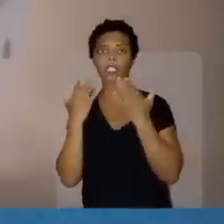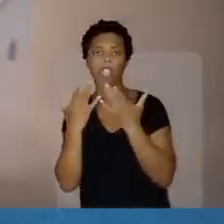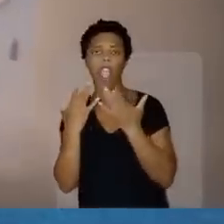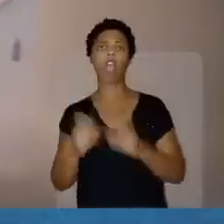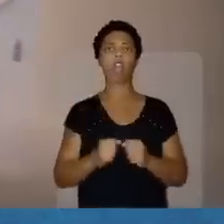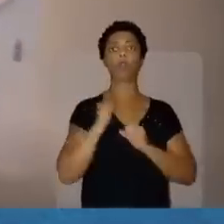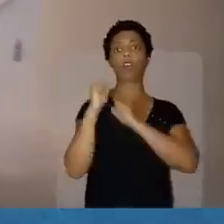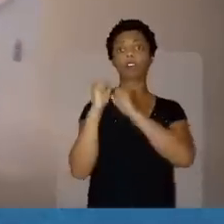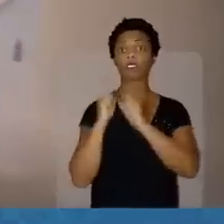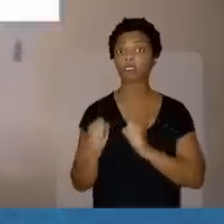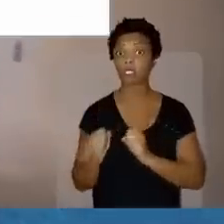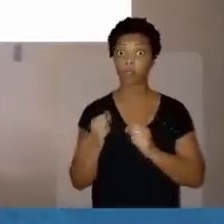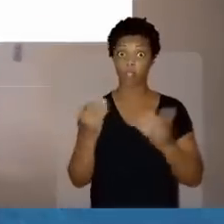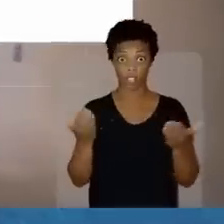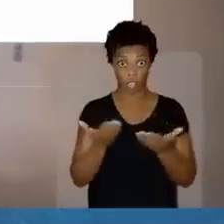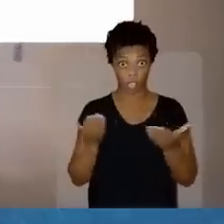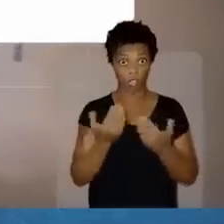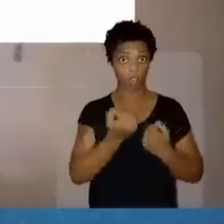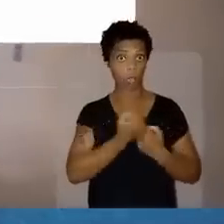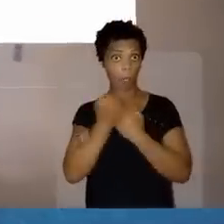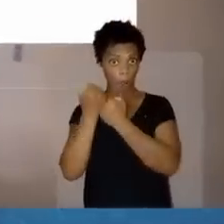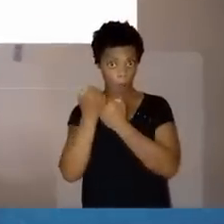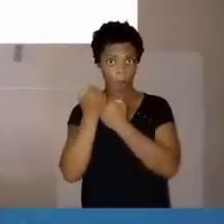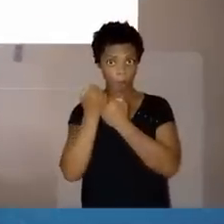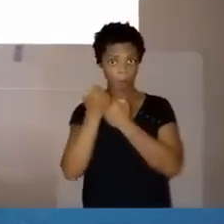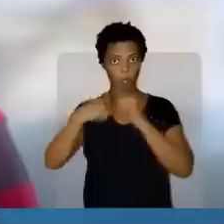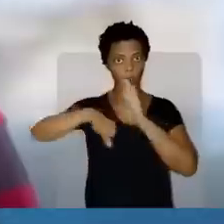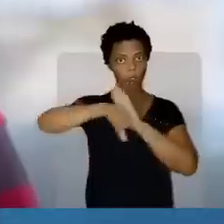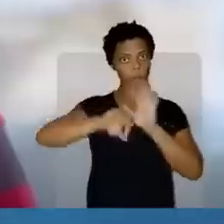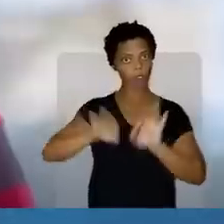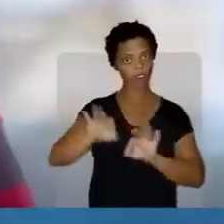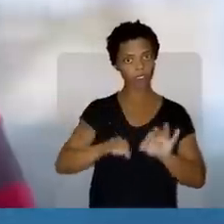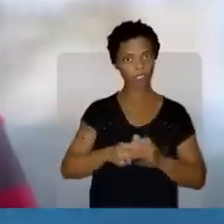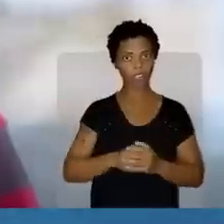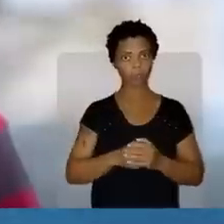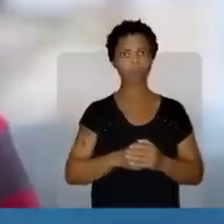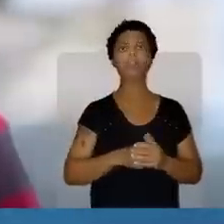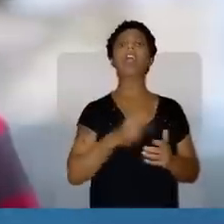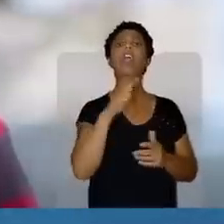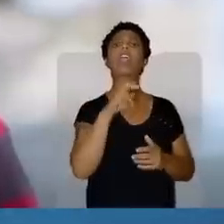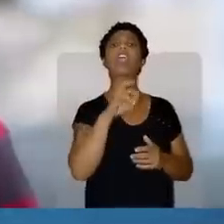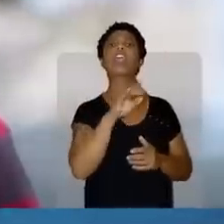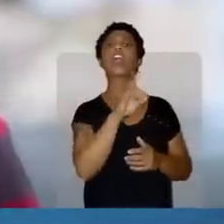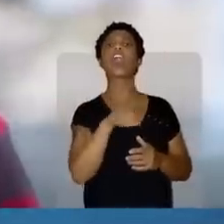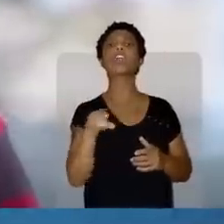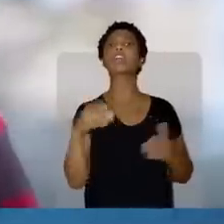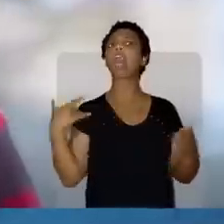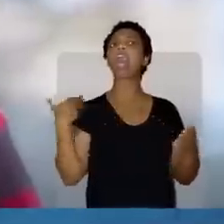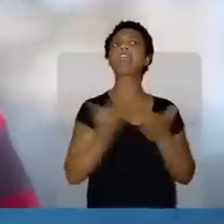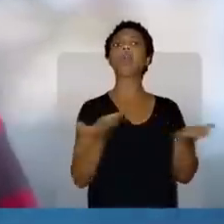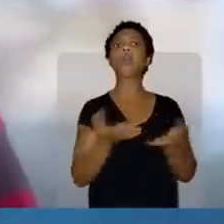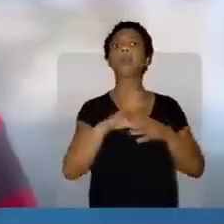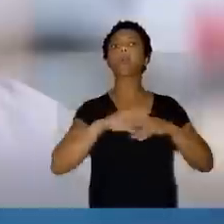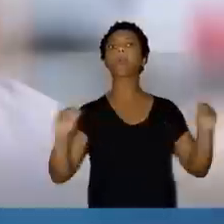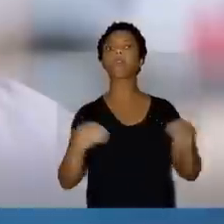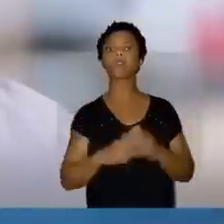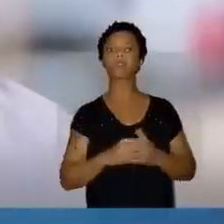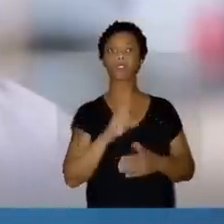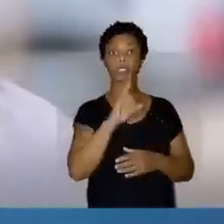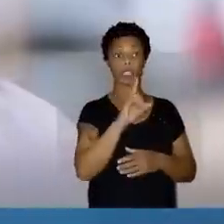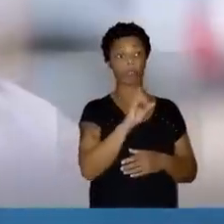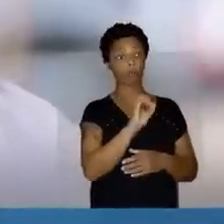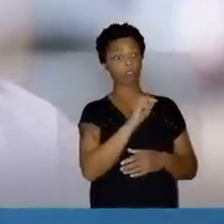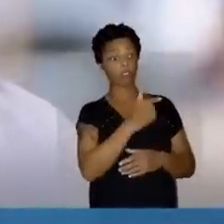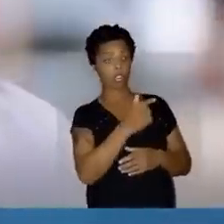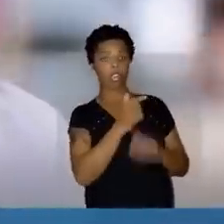assassinos. E hoje está ajudando a armar o crime organizado. Como é que uma pessoa se desonesta ligada à milícia do Rio de Janeiro? O cara que